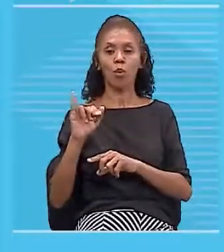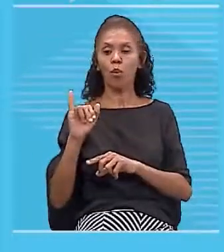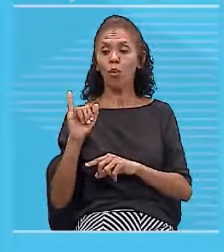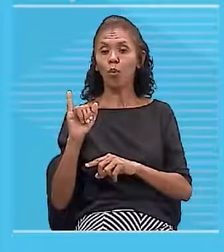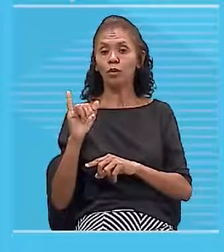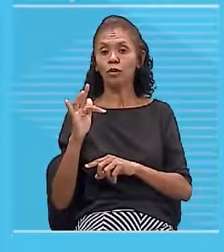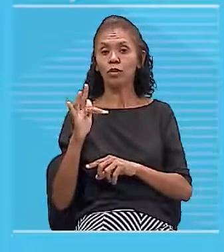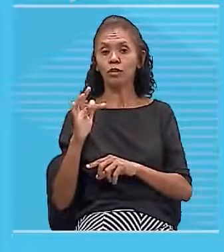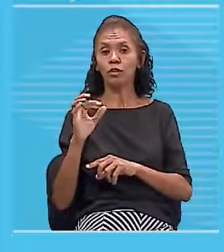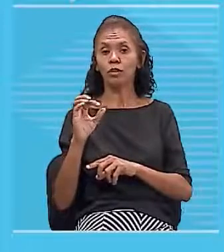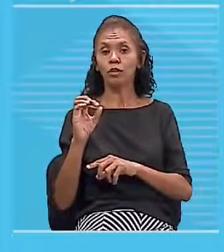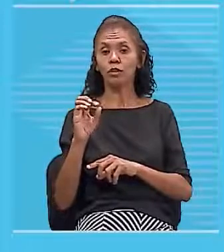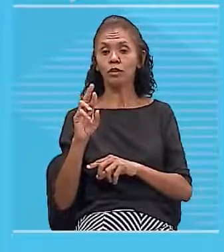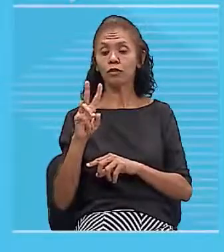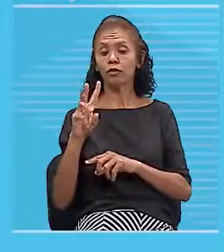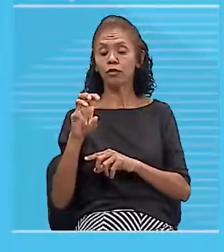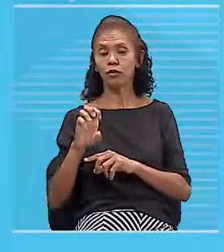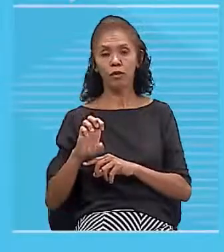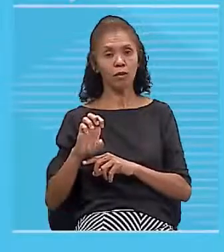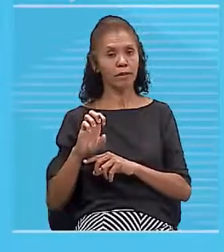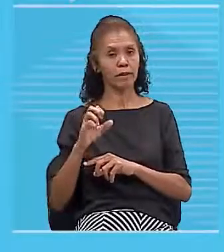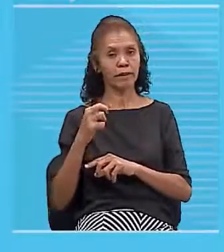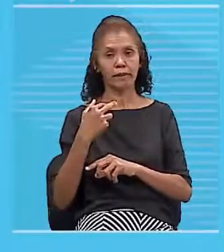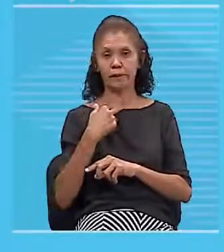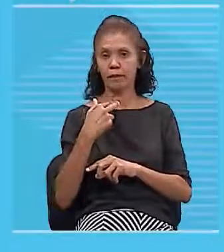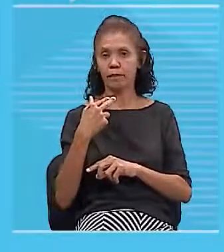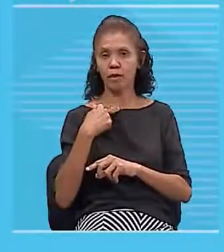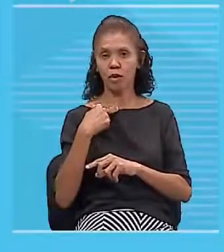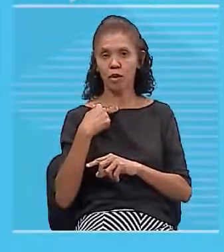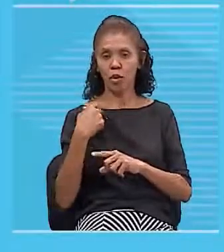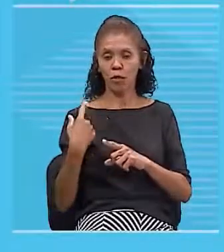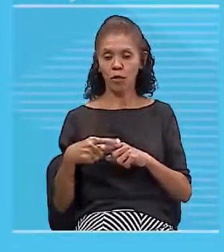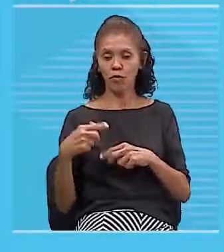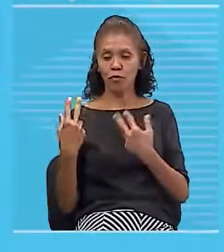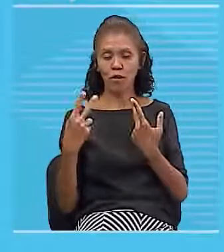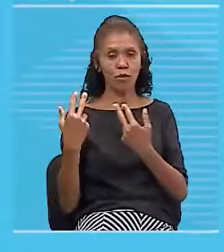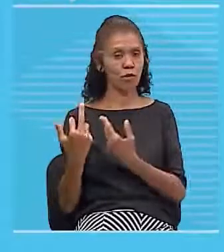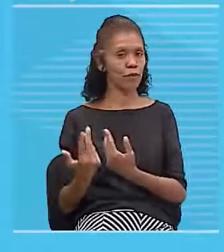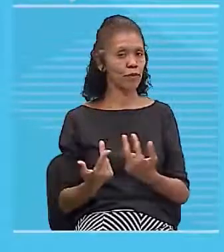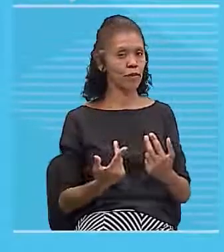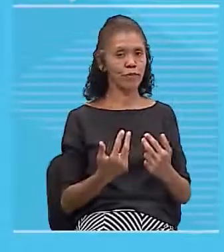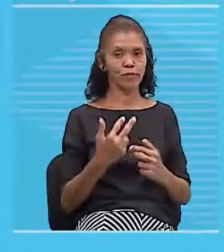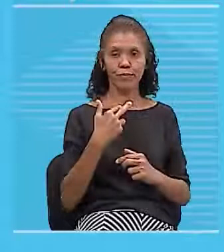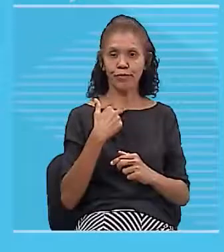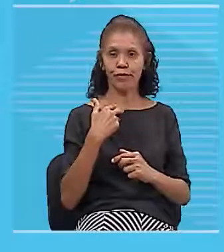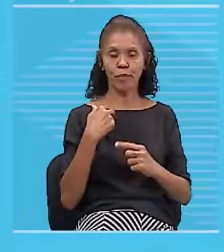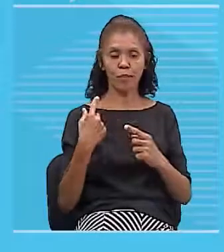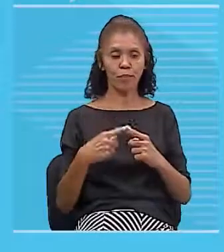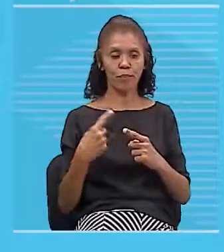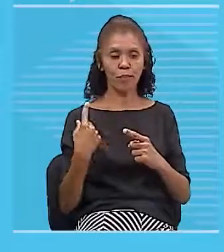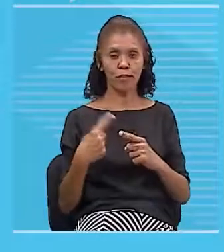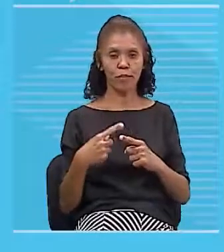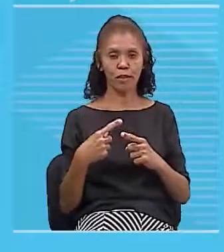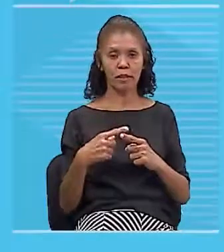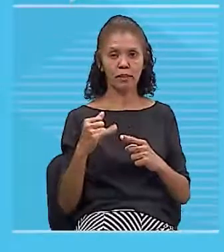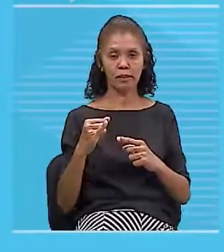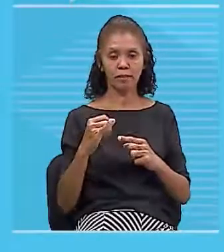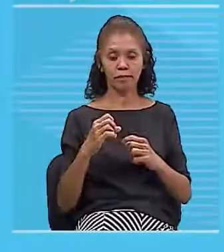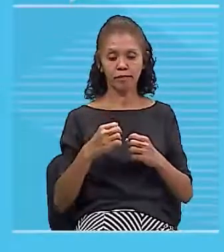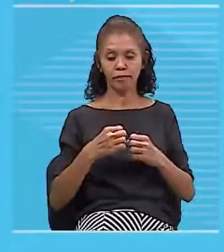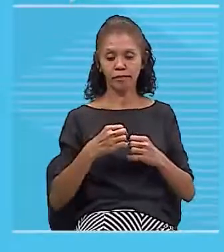ter o mesmo valor porque eu falei pra vocês que a medida que eu me distancio do fio